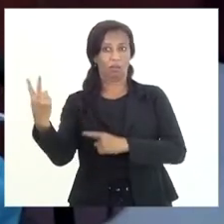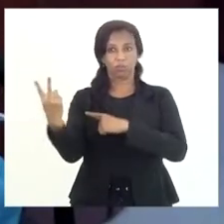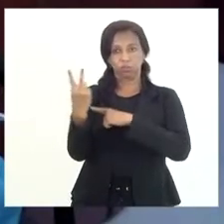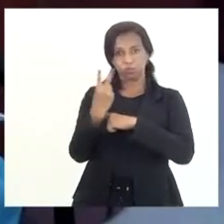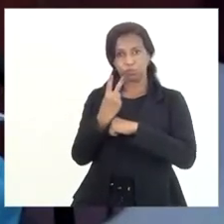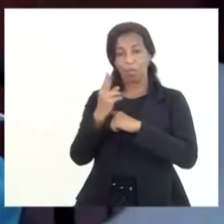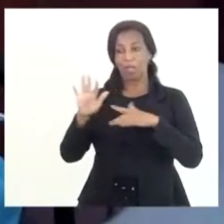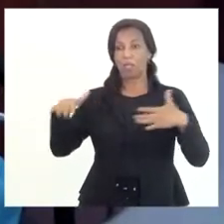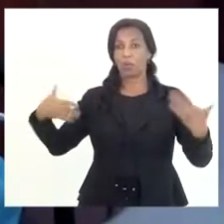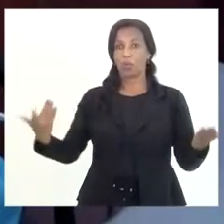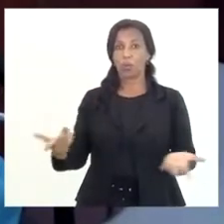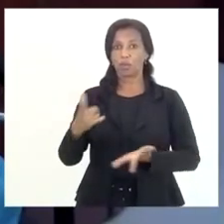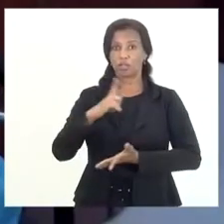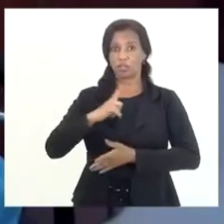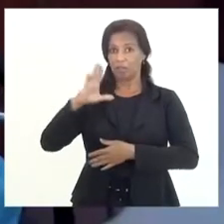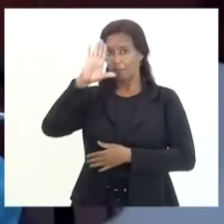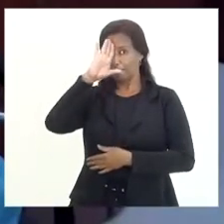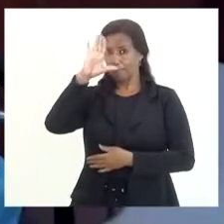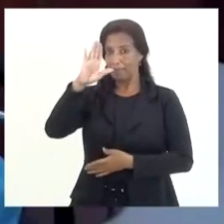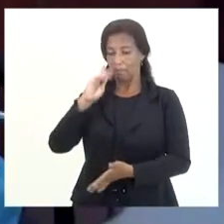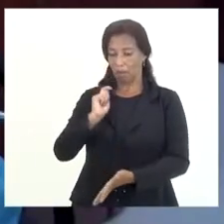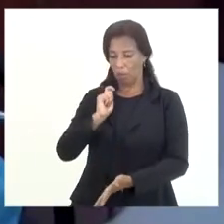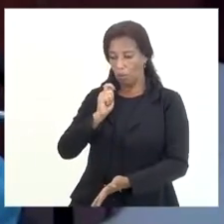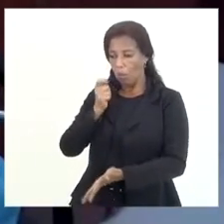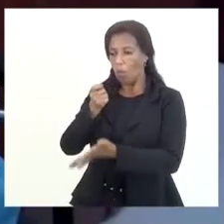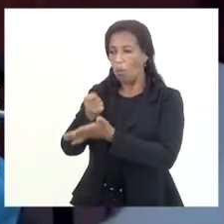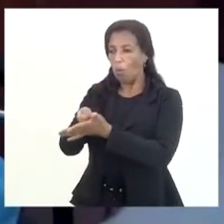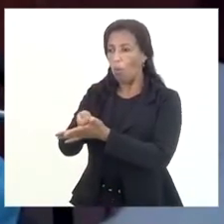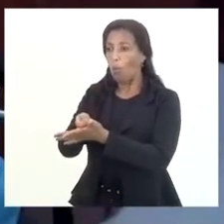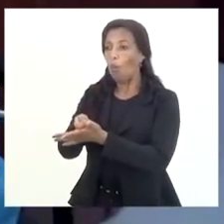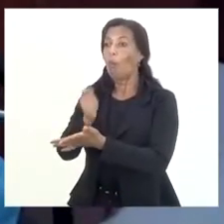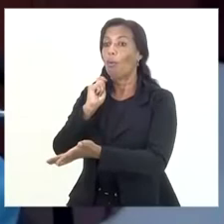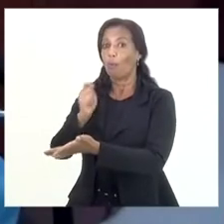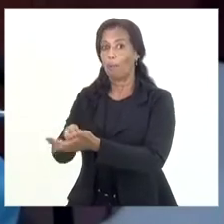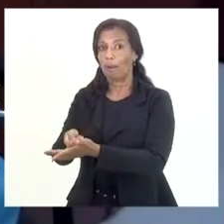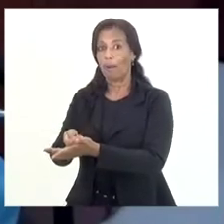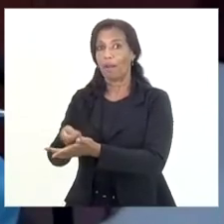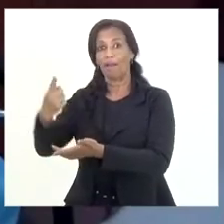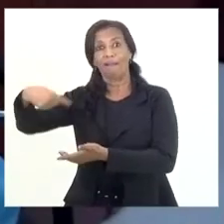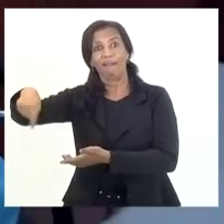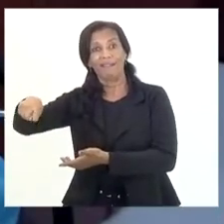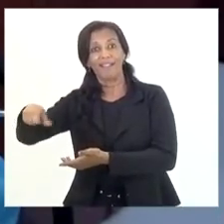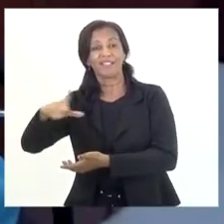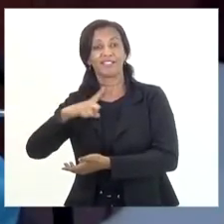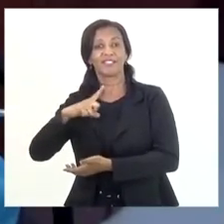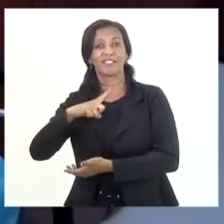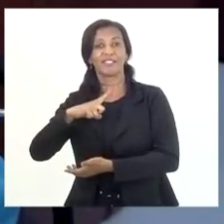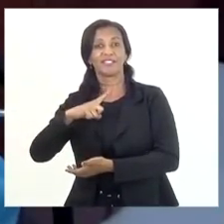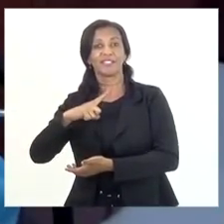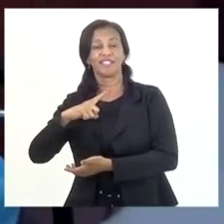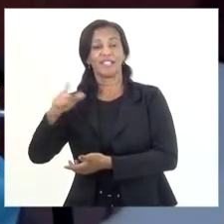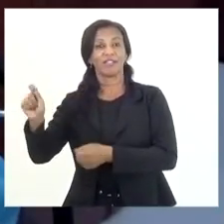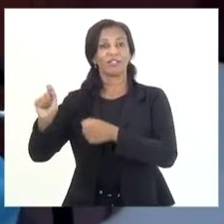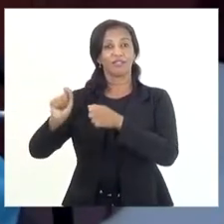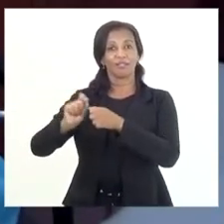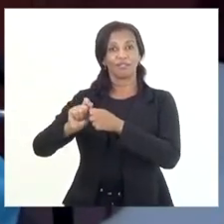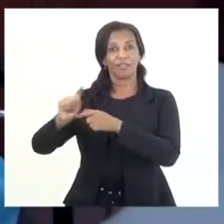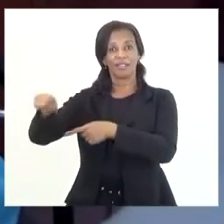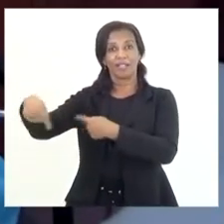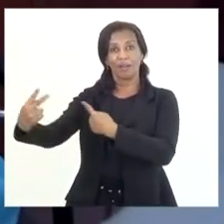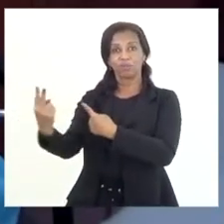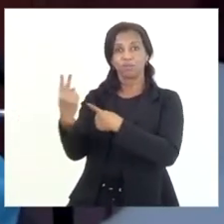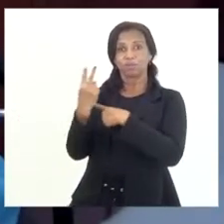Enquanto a gente tem como função primordial cobrar, eles têm como função primordial realizar a